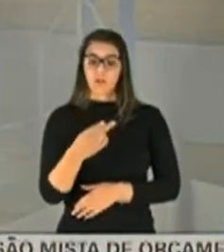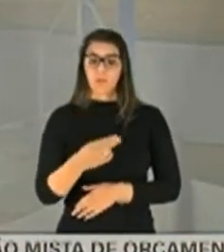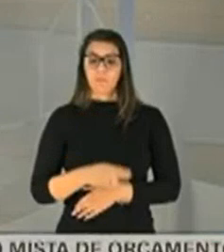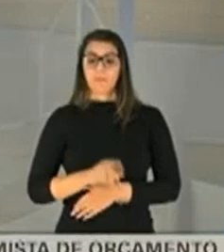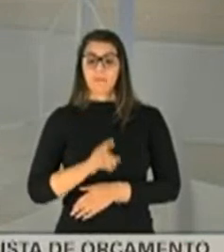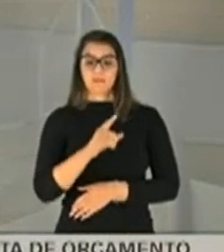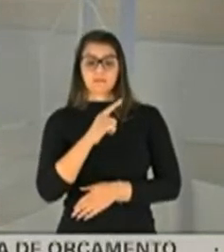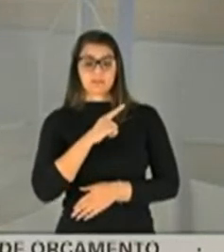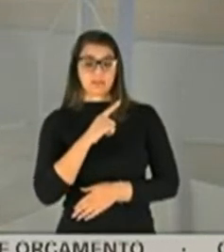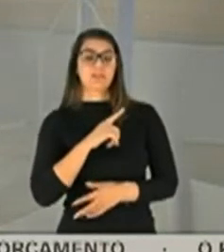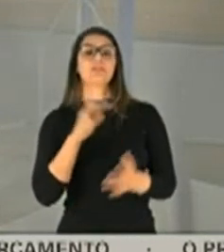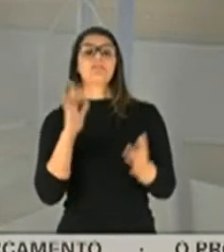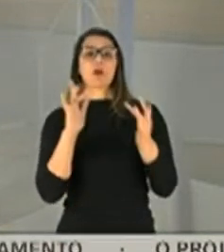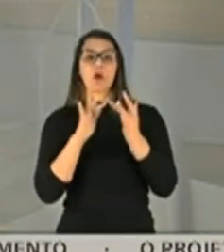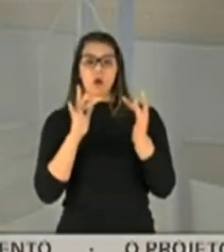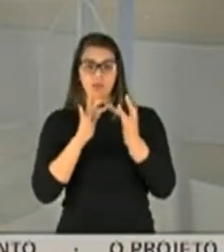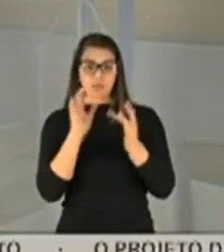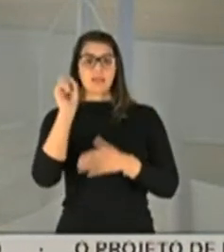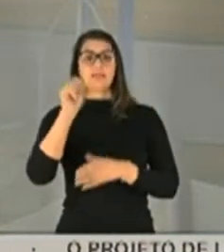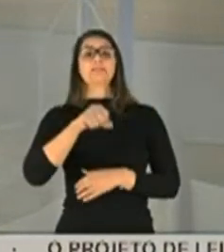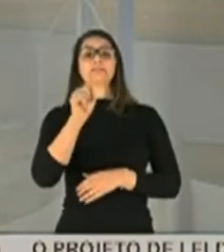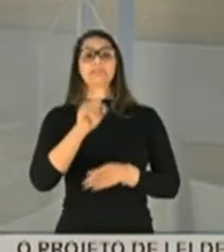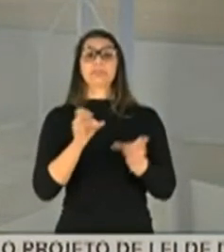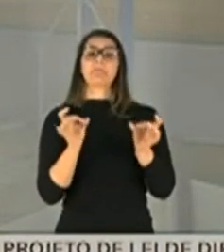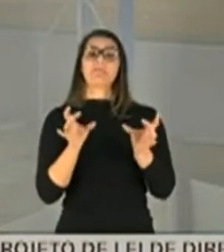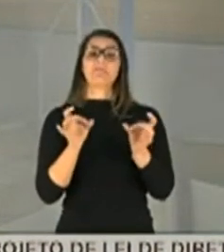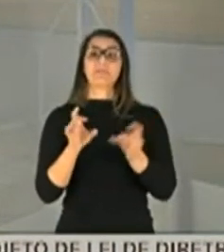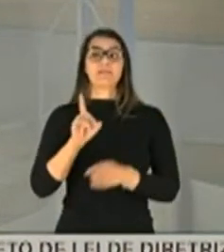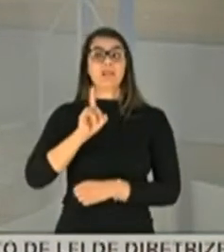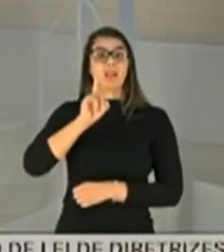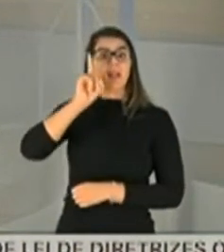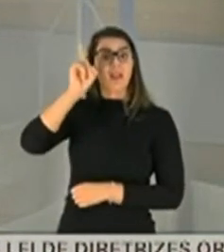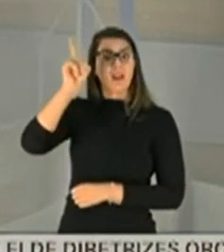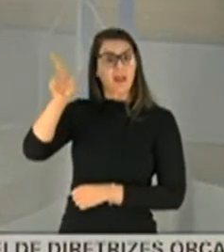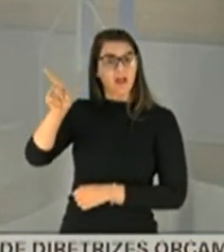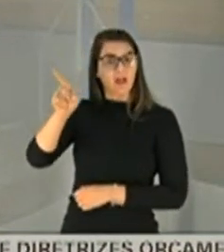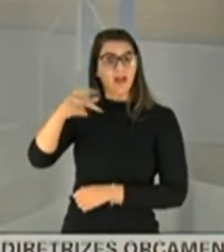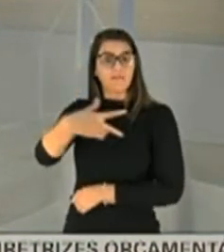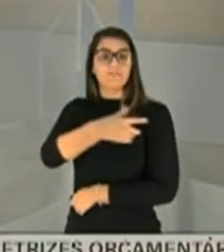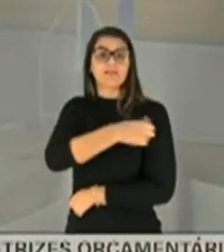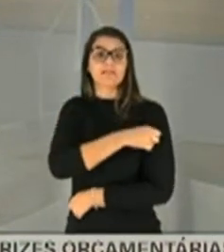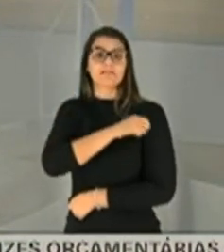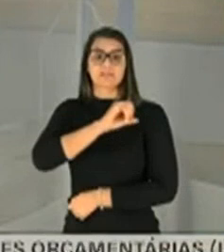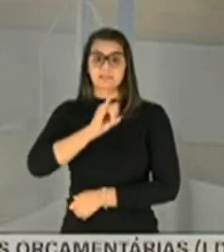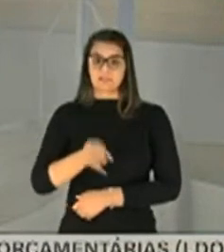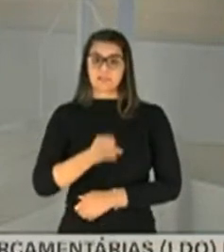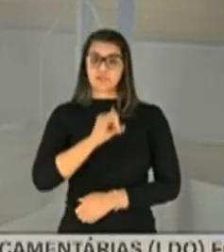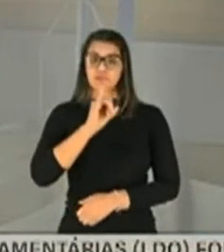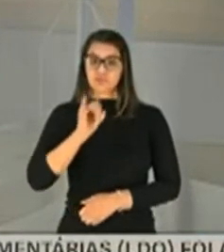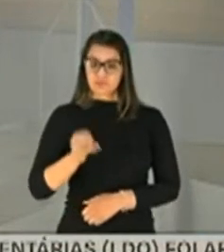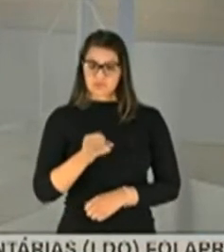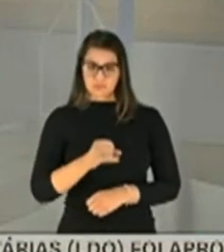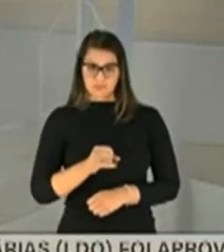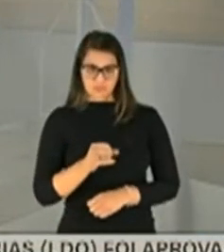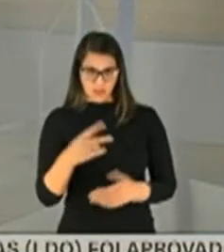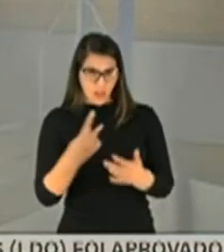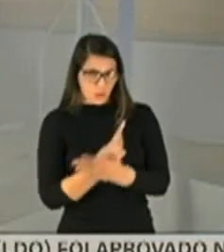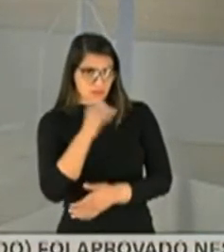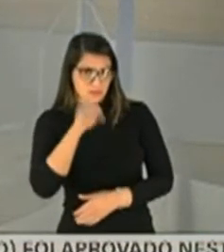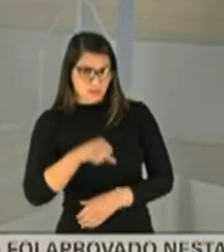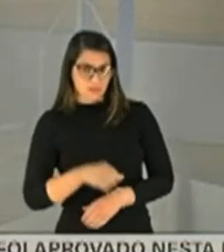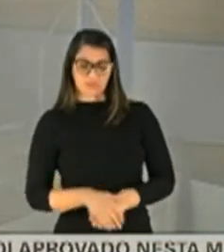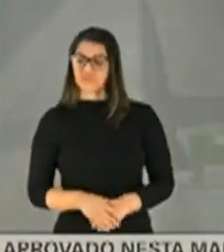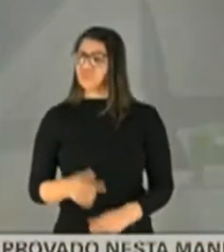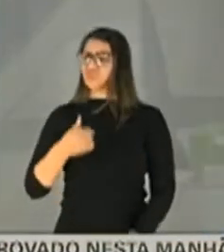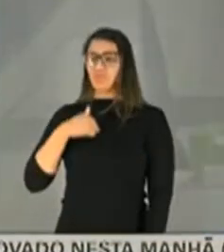contato para vender lá a Janssen, não houve isso? Eu